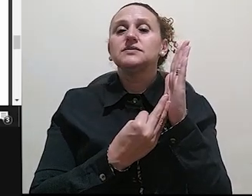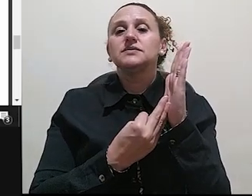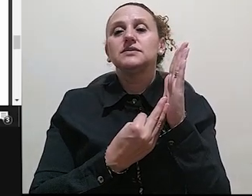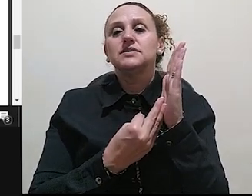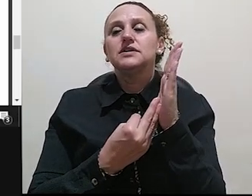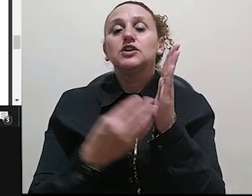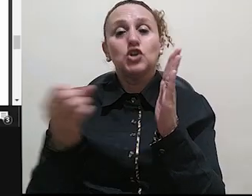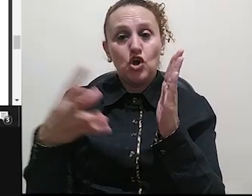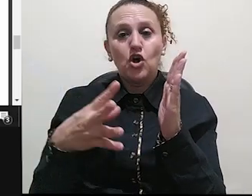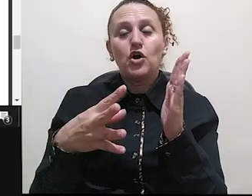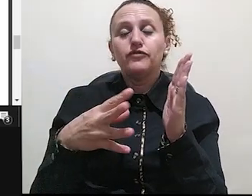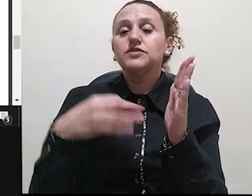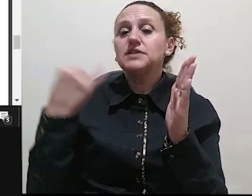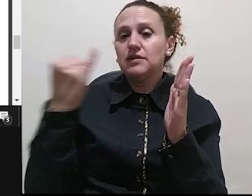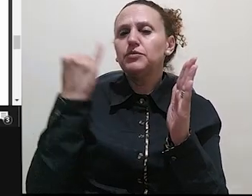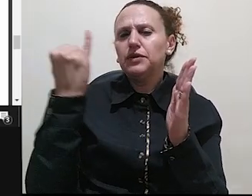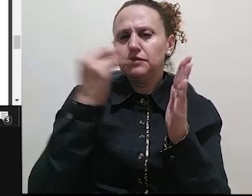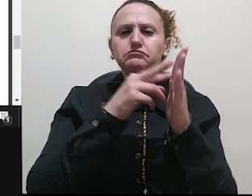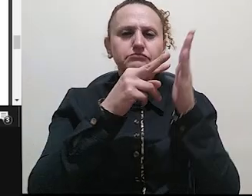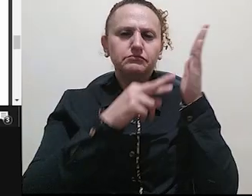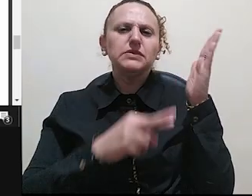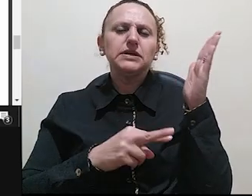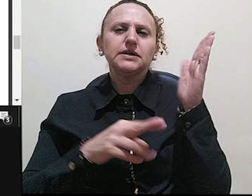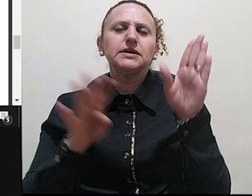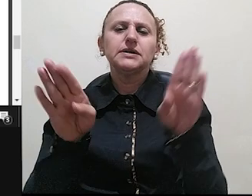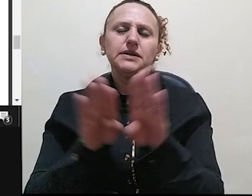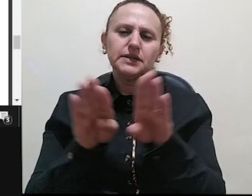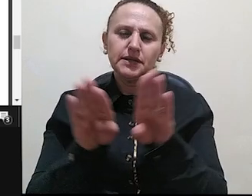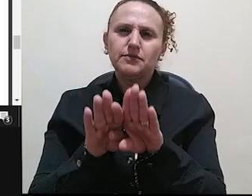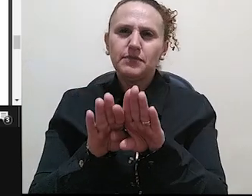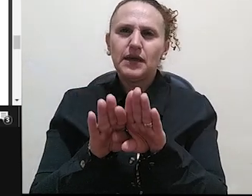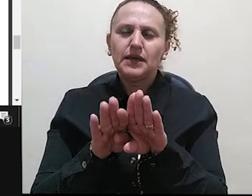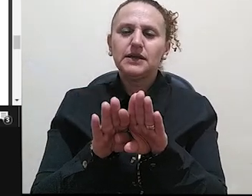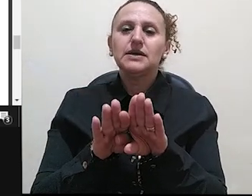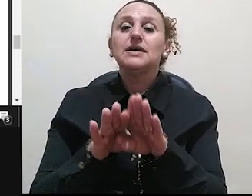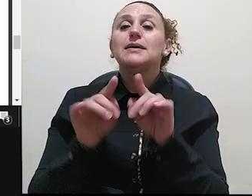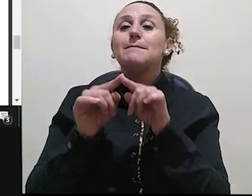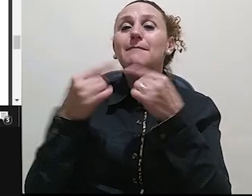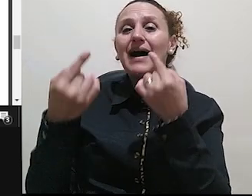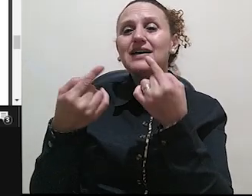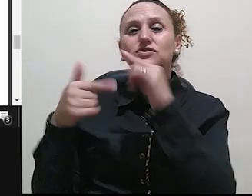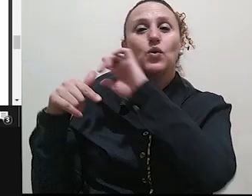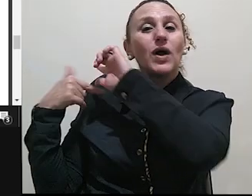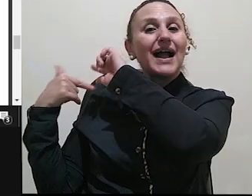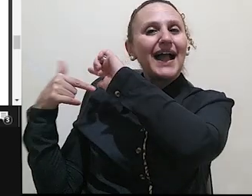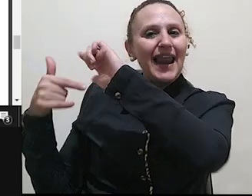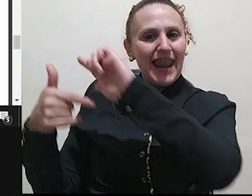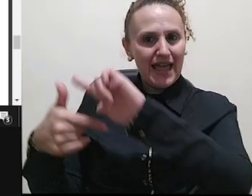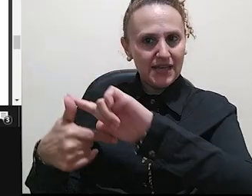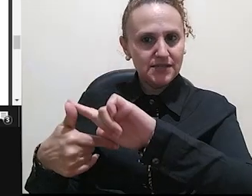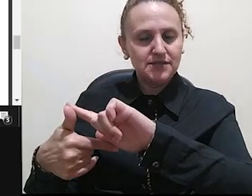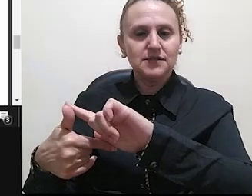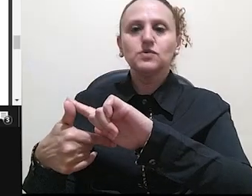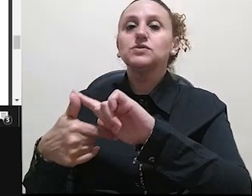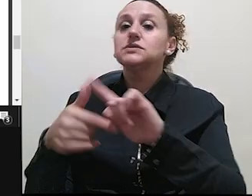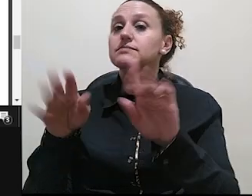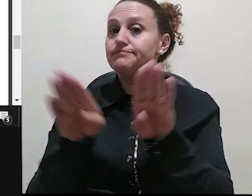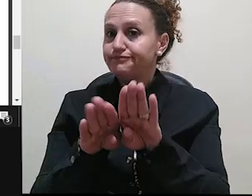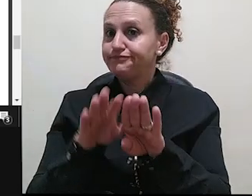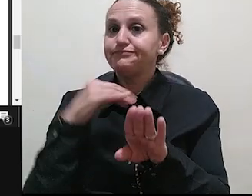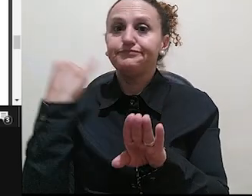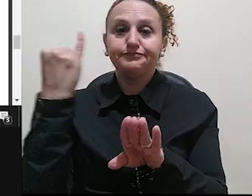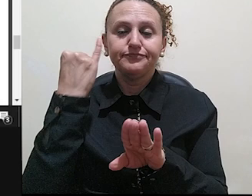lidos. Pelo contrário, os textos clássicos só se tornam clássicos porque sua vitalidade resiste ao tempo. A